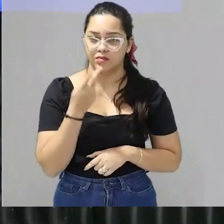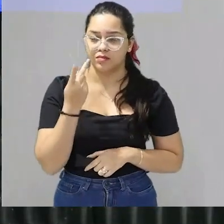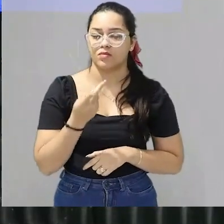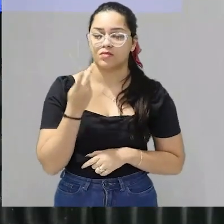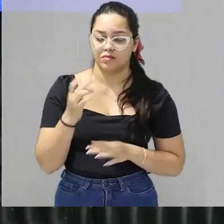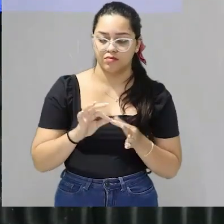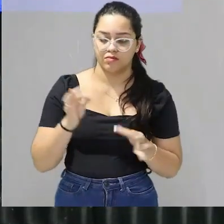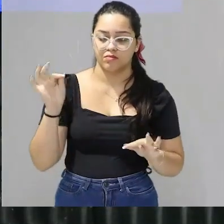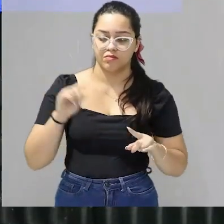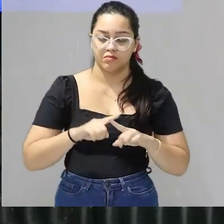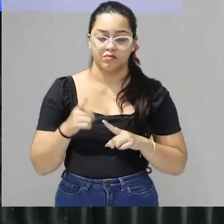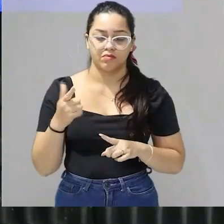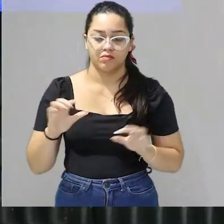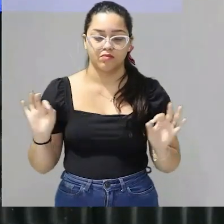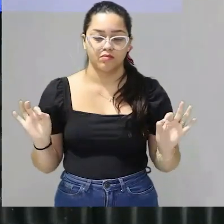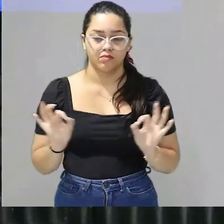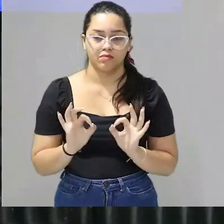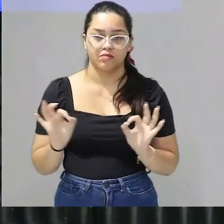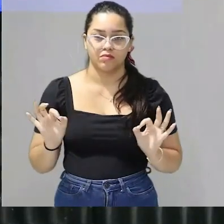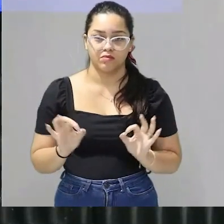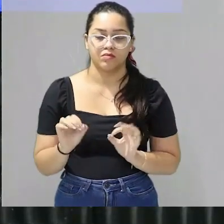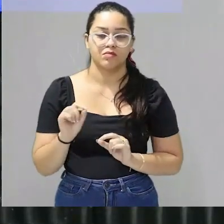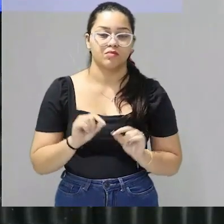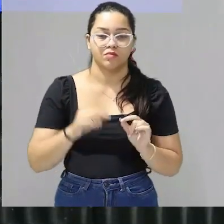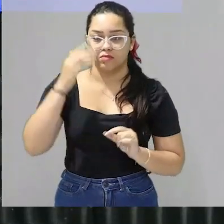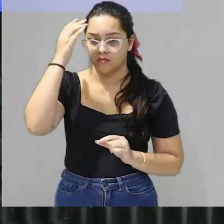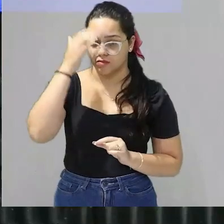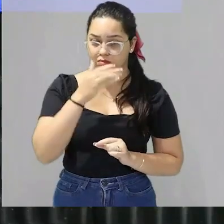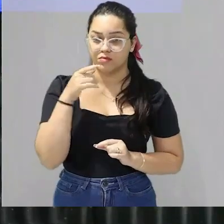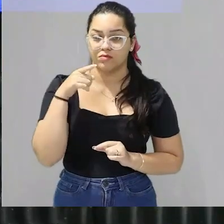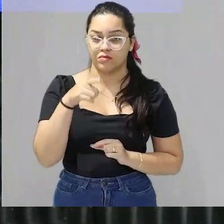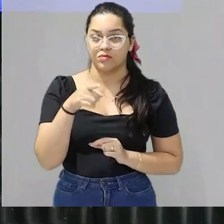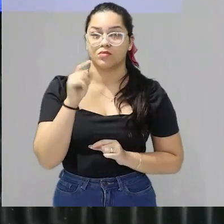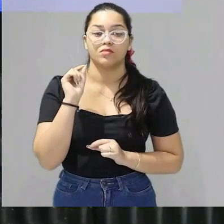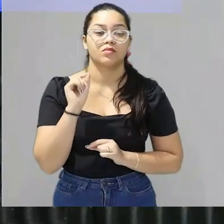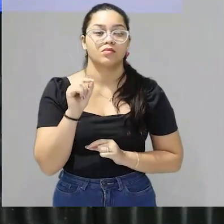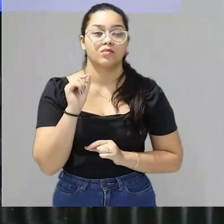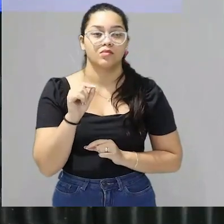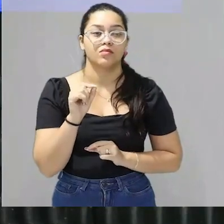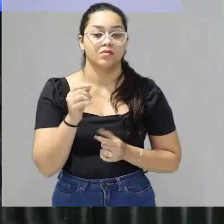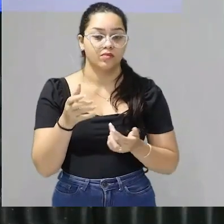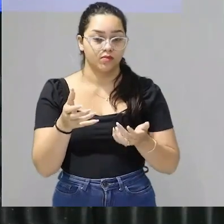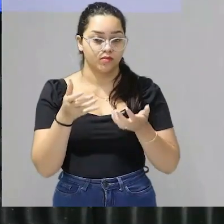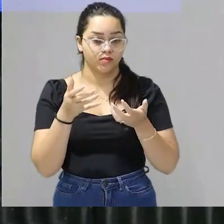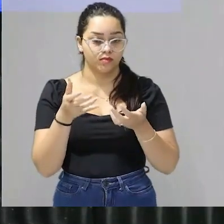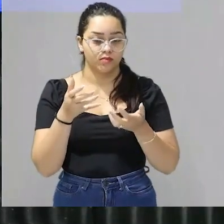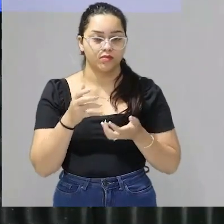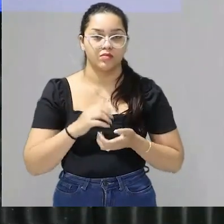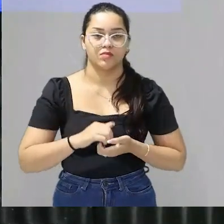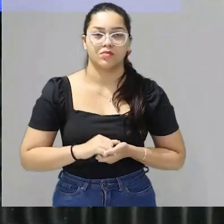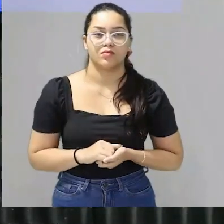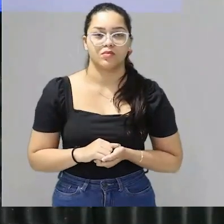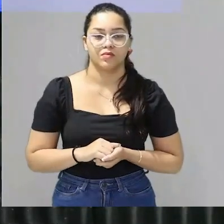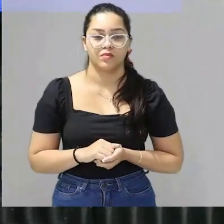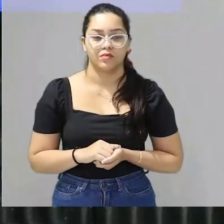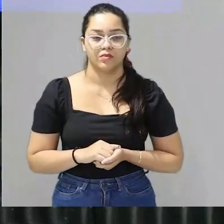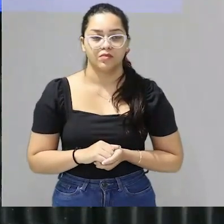vai falar mas não vai ter nada concreto comprovando aquilo que você está realmente querendo defender